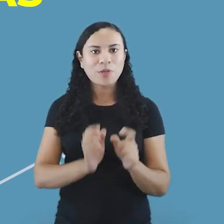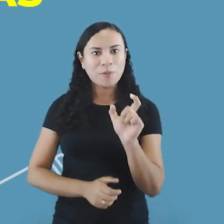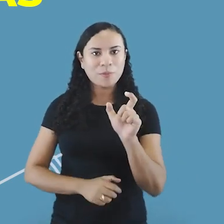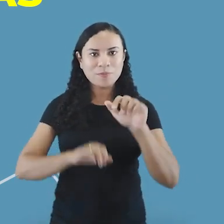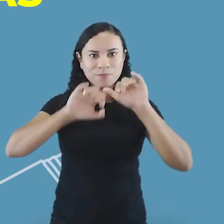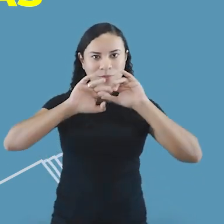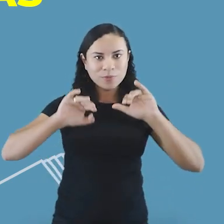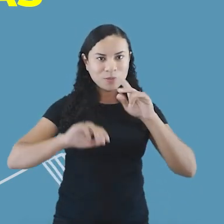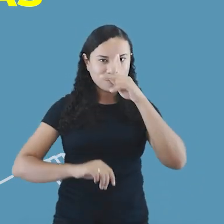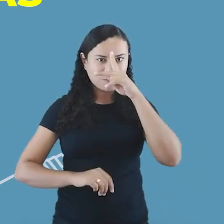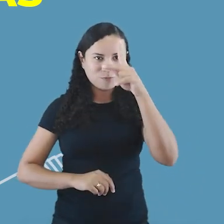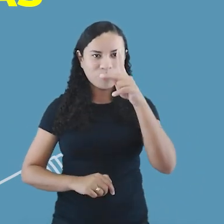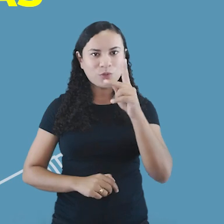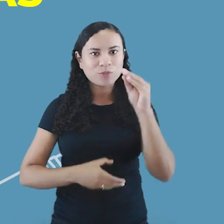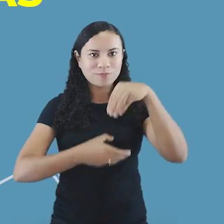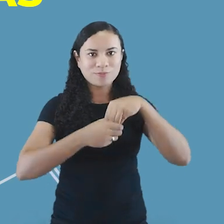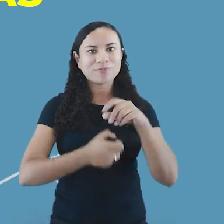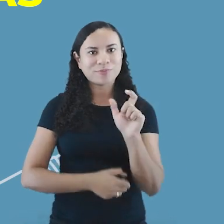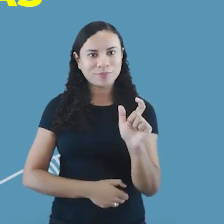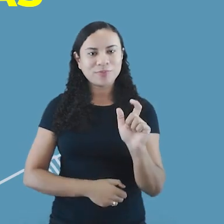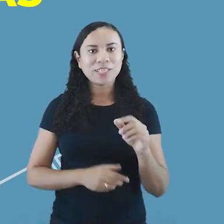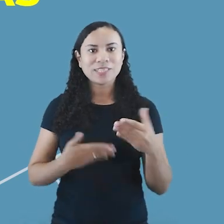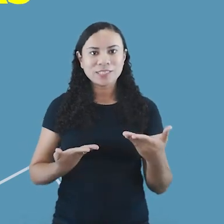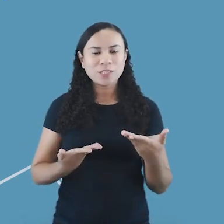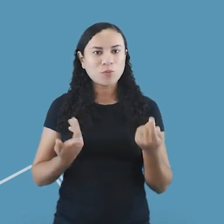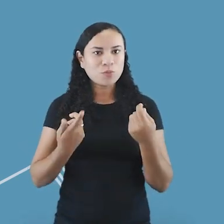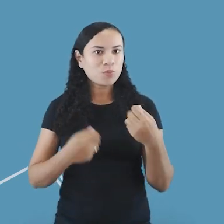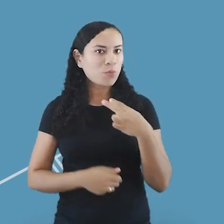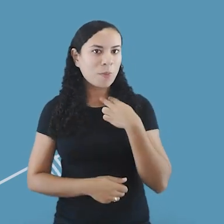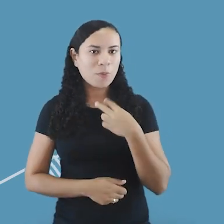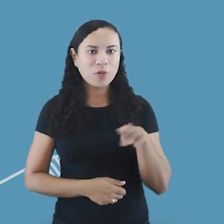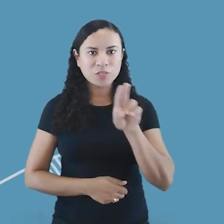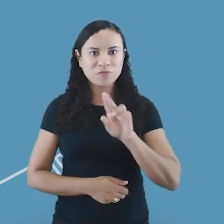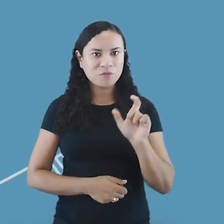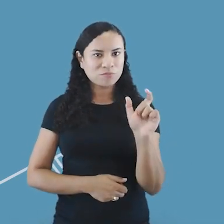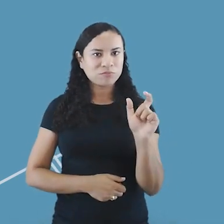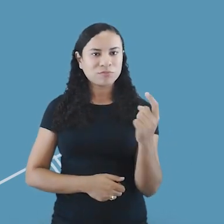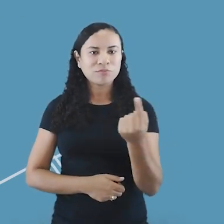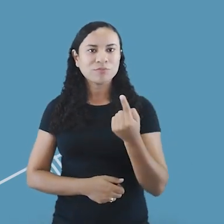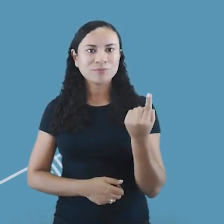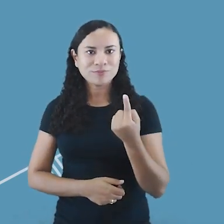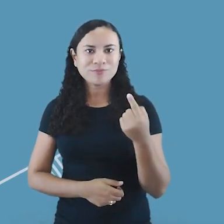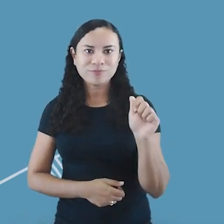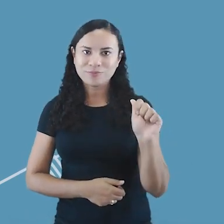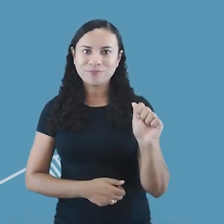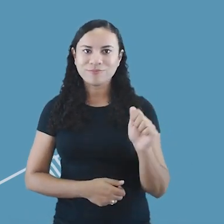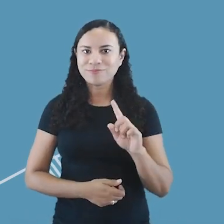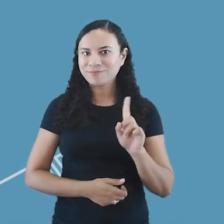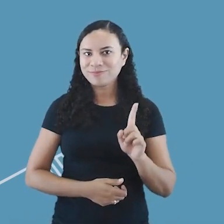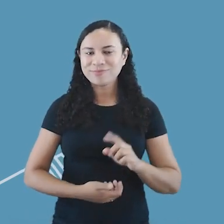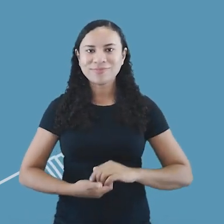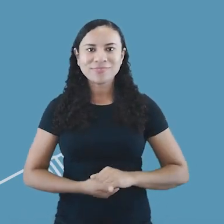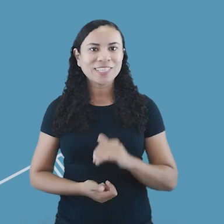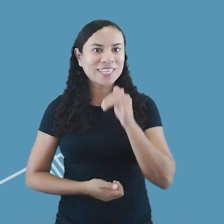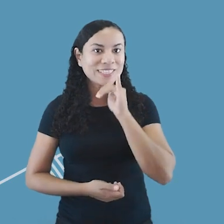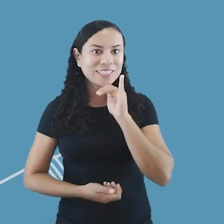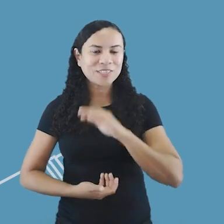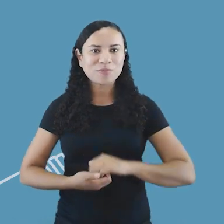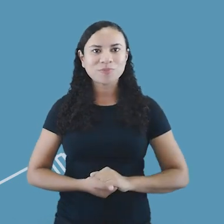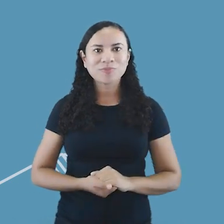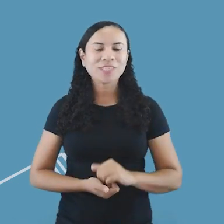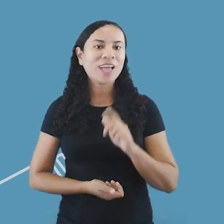tônica de uma palavra. Portanto, ela não vem escrita isoladamente. Por exemplo, as palavras água,